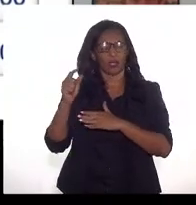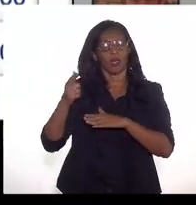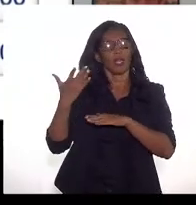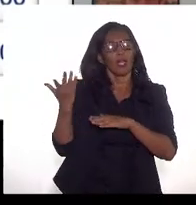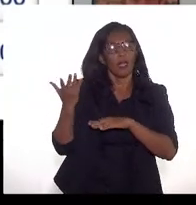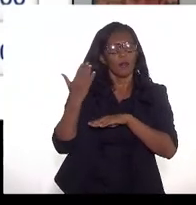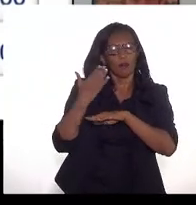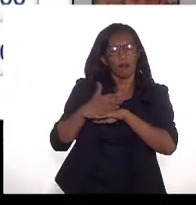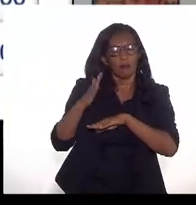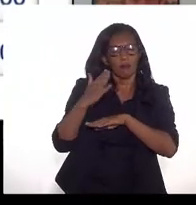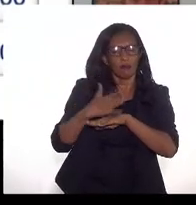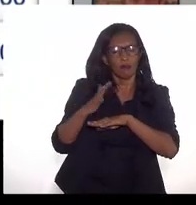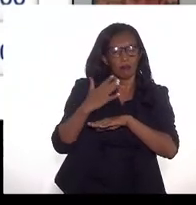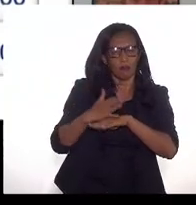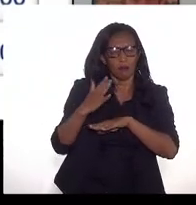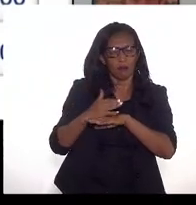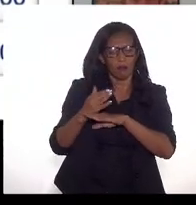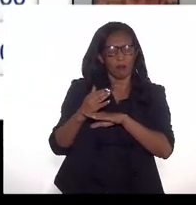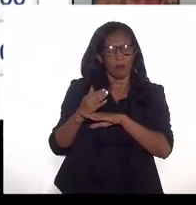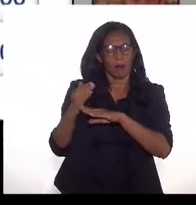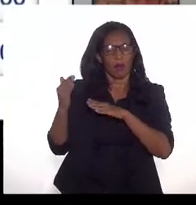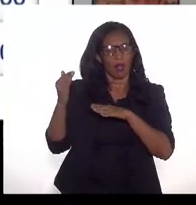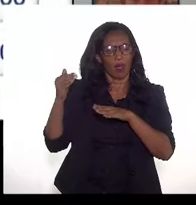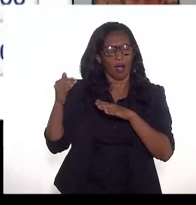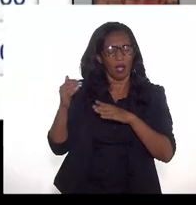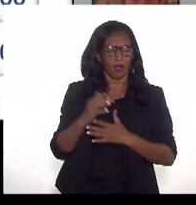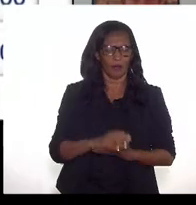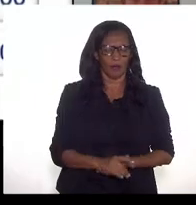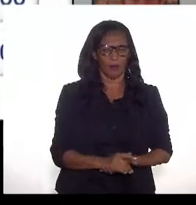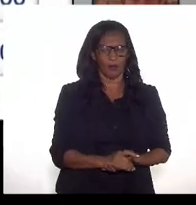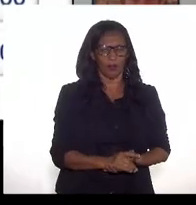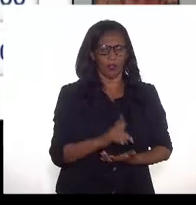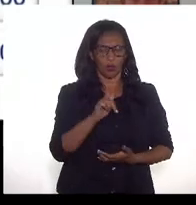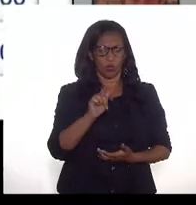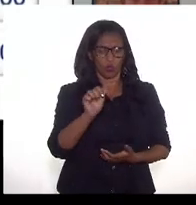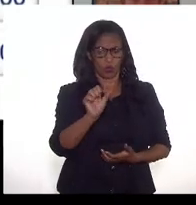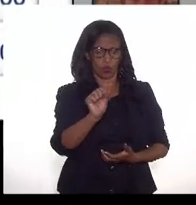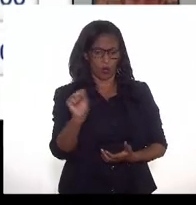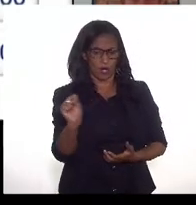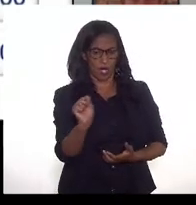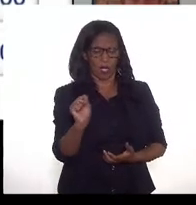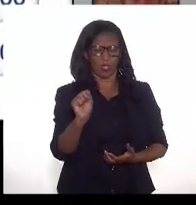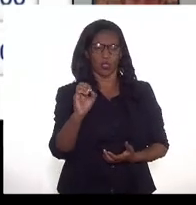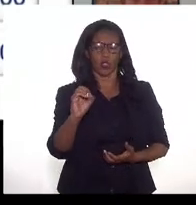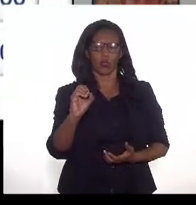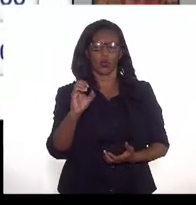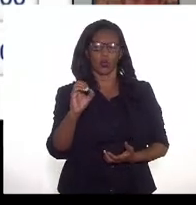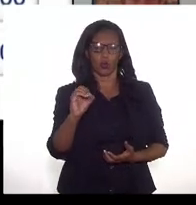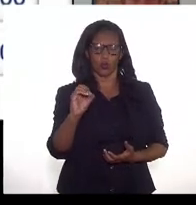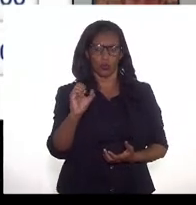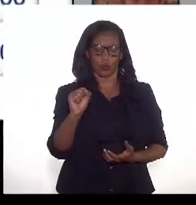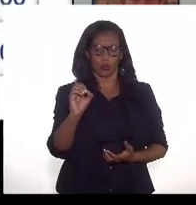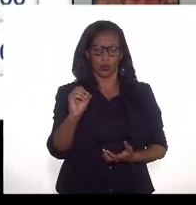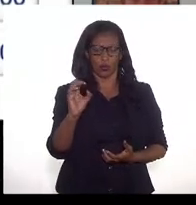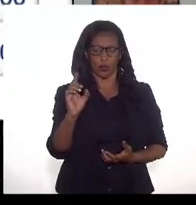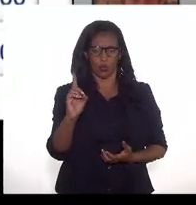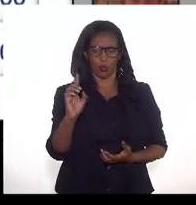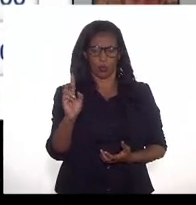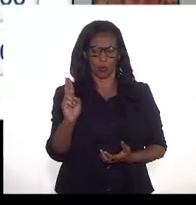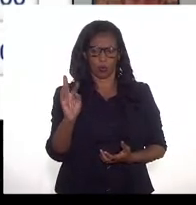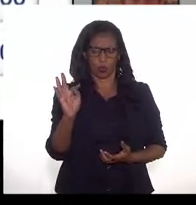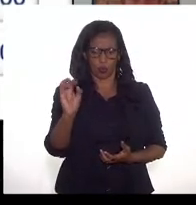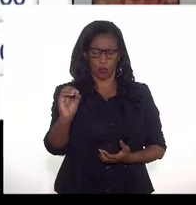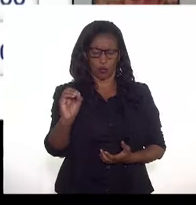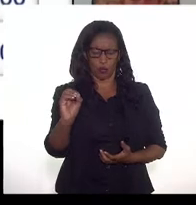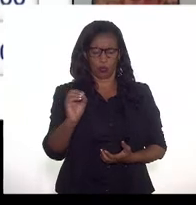da depreciação do gasoduto. novamente, reitero que esse rateio